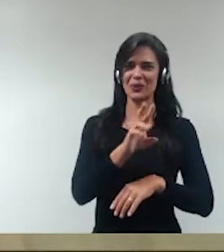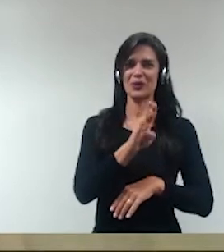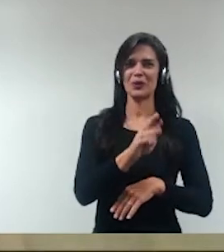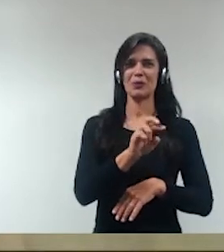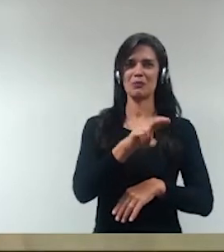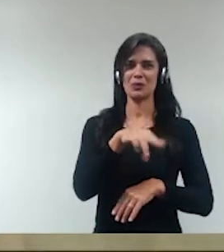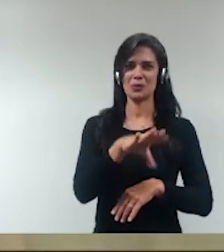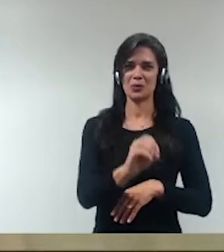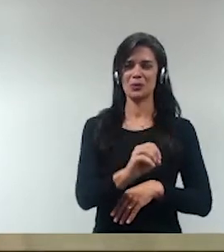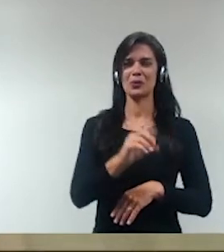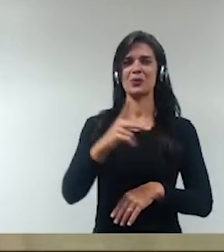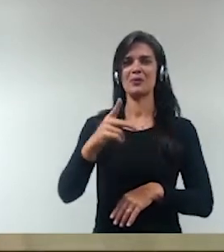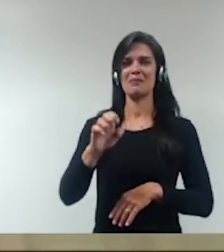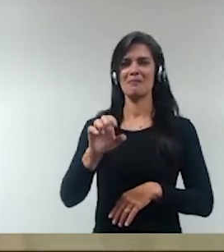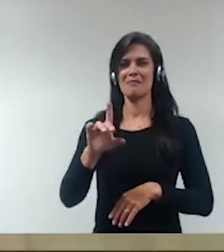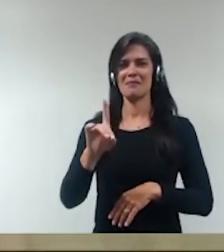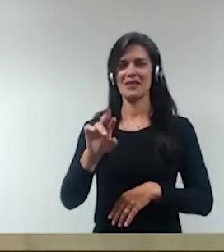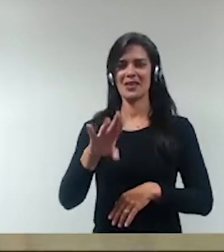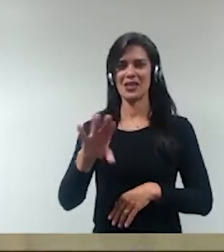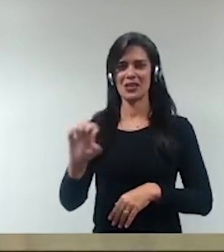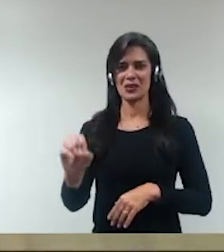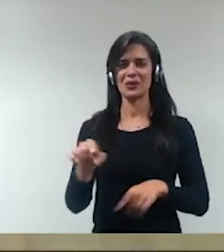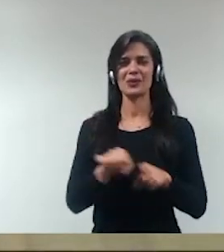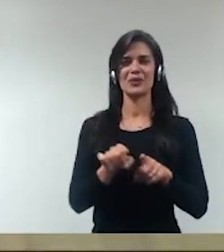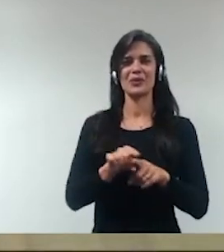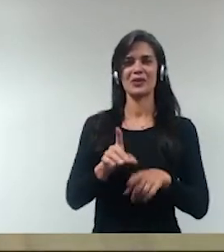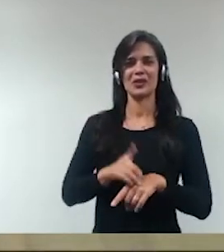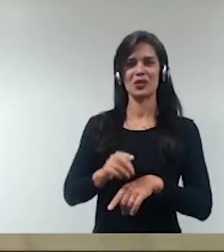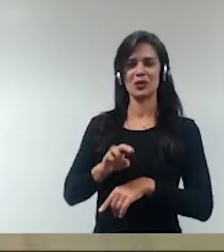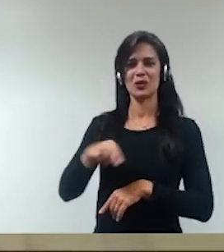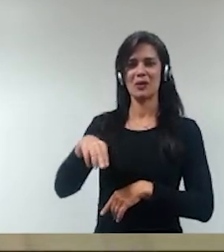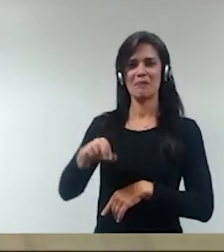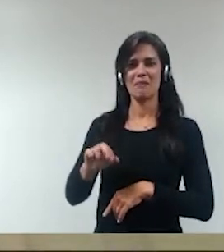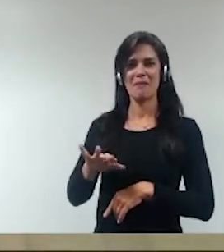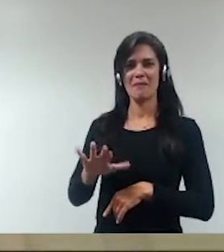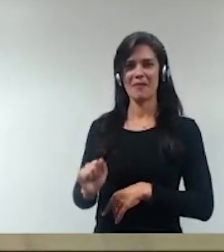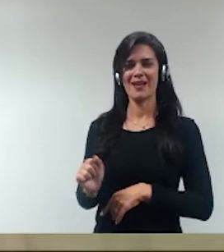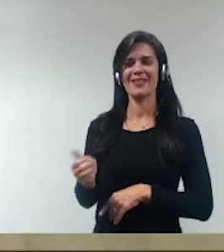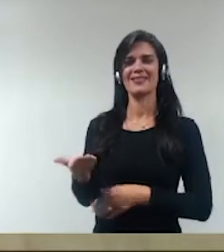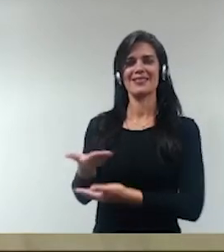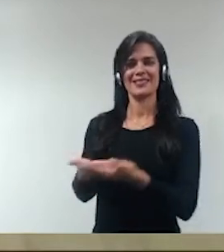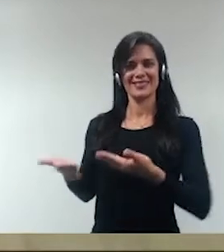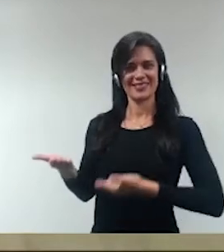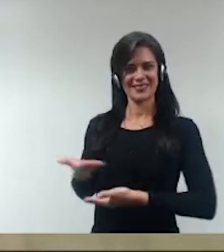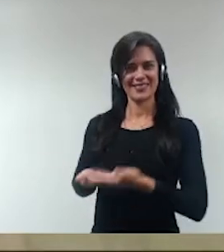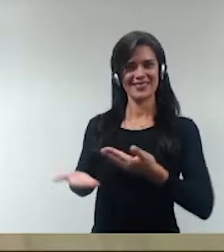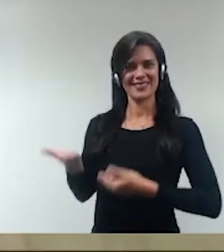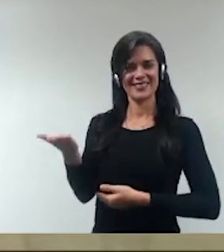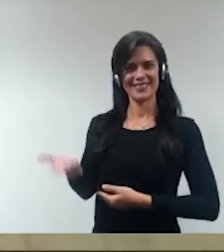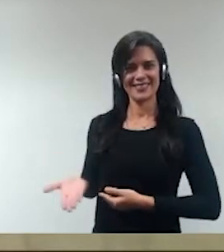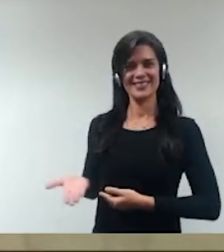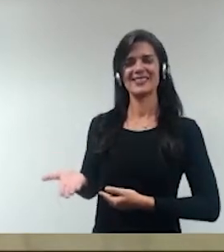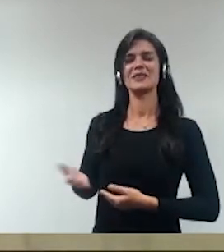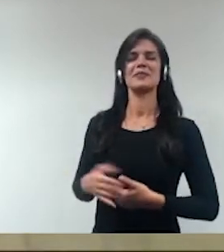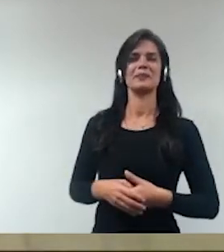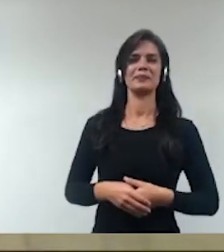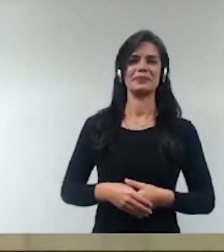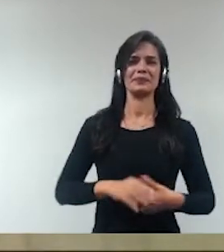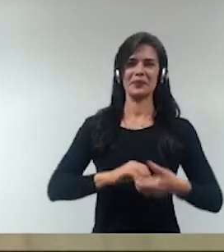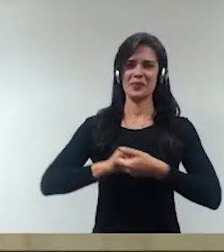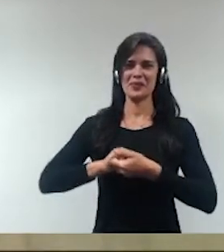Pedro Henrique, e a nossa mediadora, a doutora Márcia Maria Cota de Alamo, né,